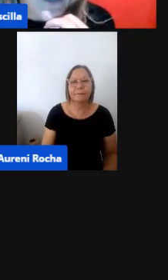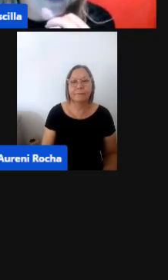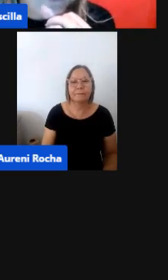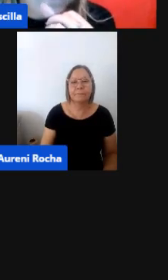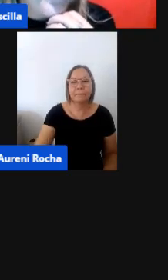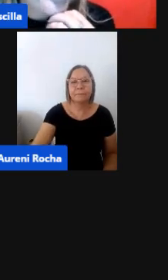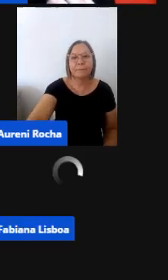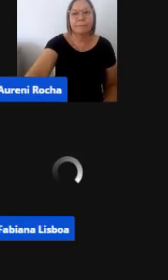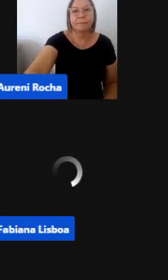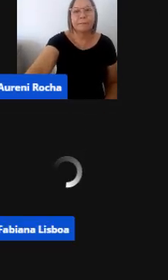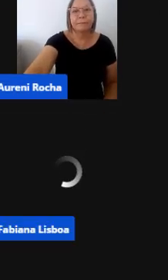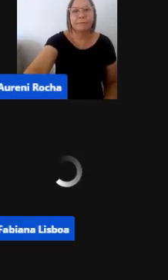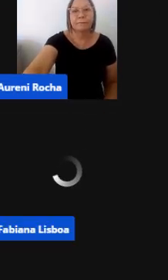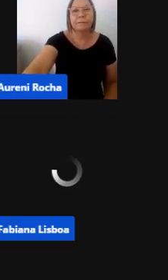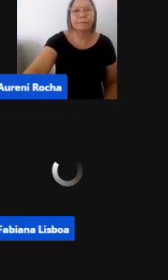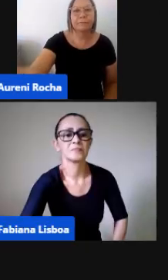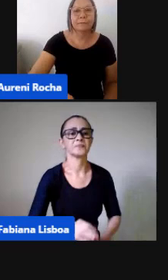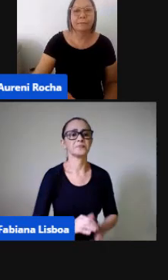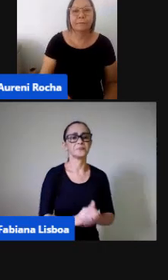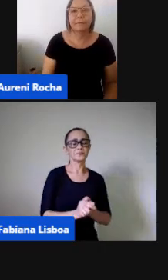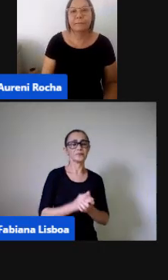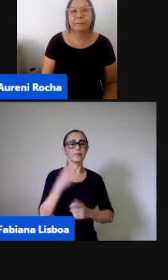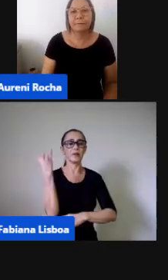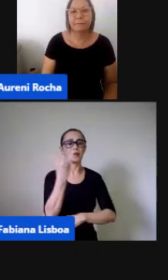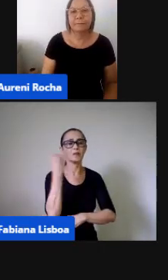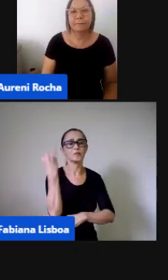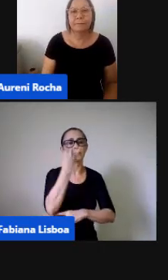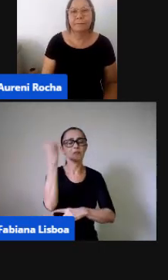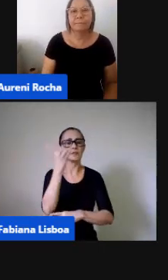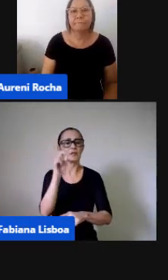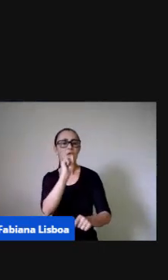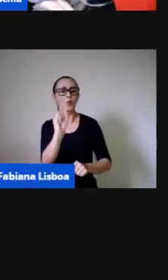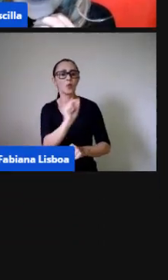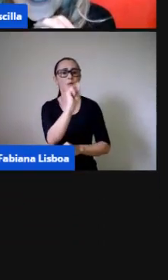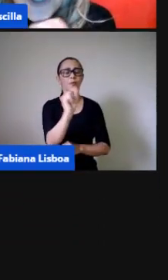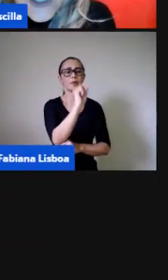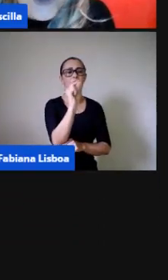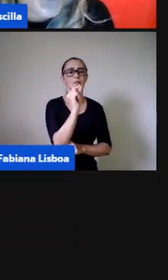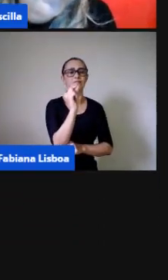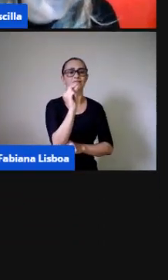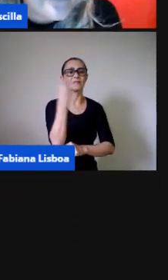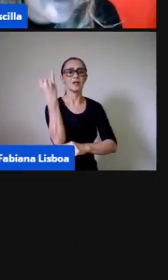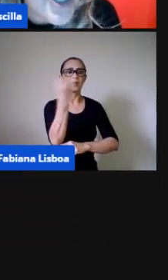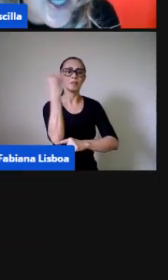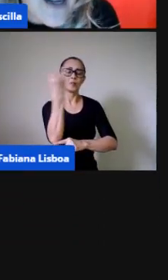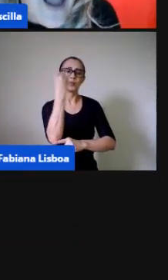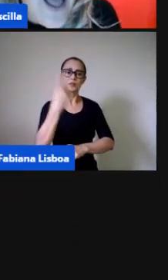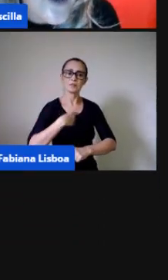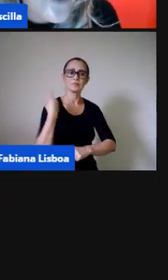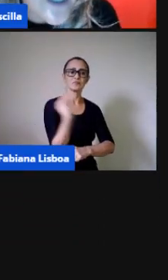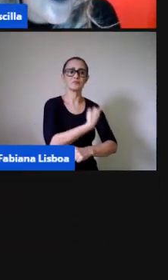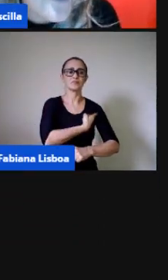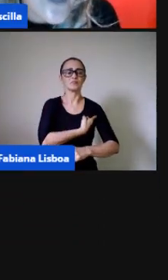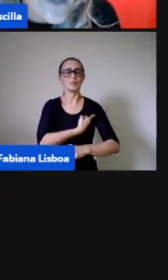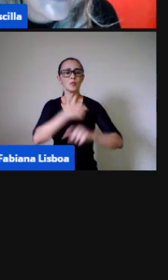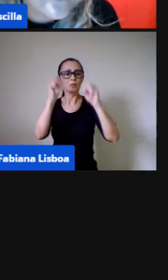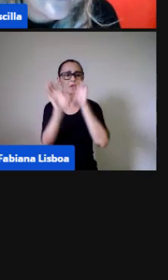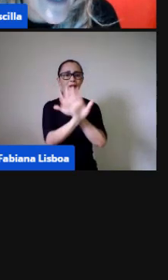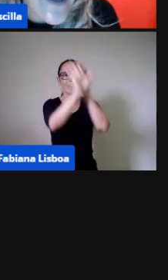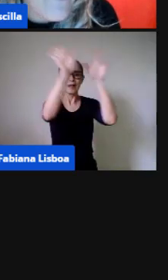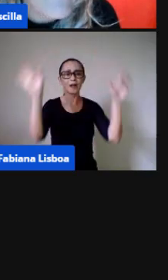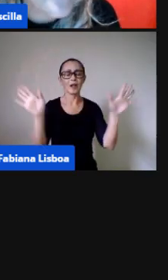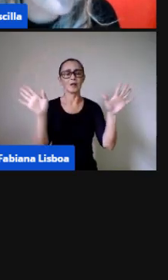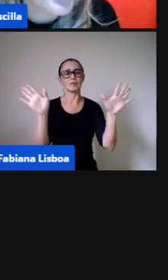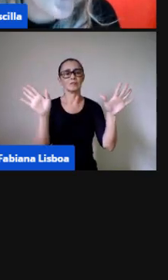que a gente está realizando, né? Então, é importante que a gente deixe claro isso, né,